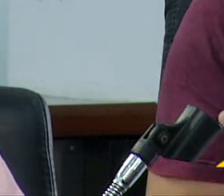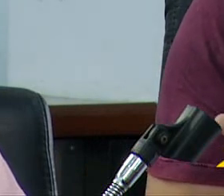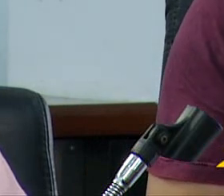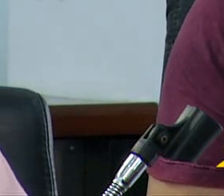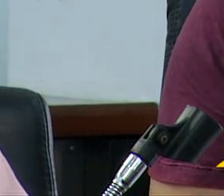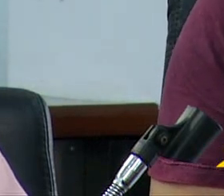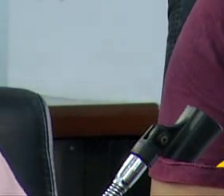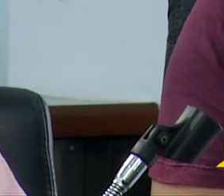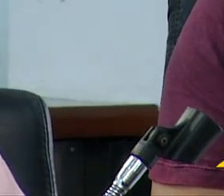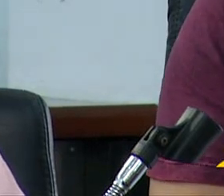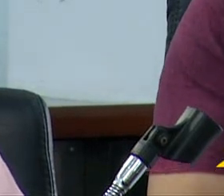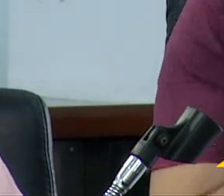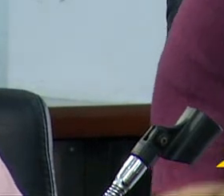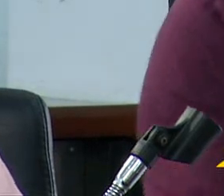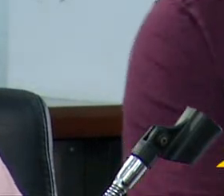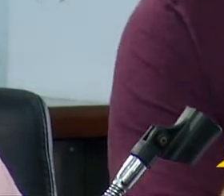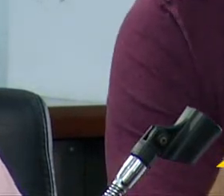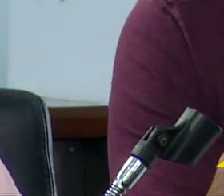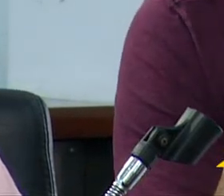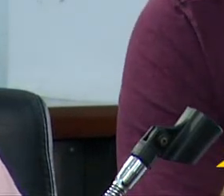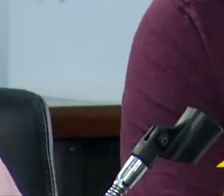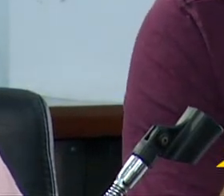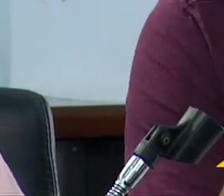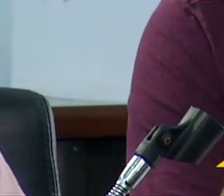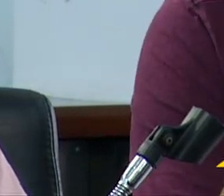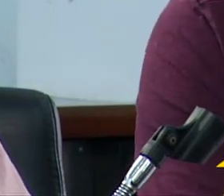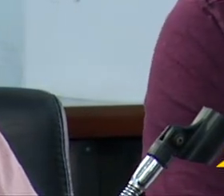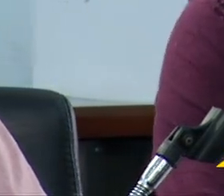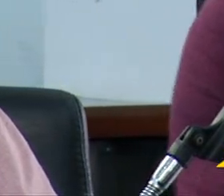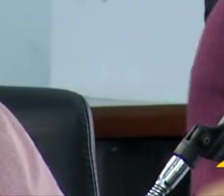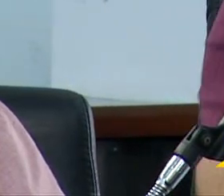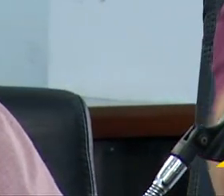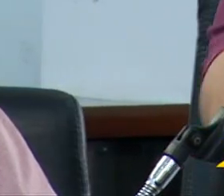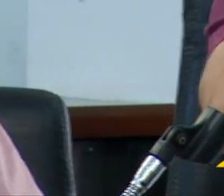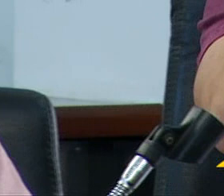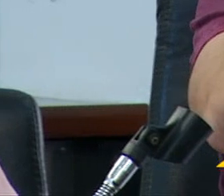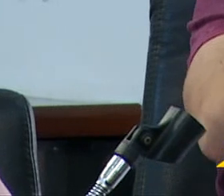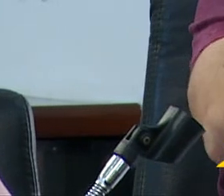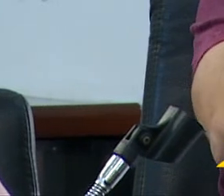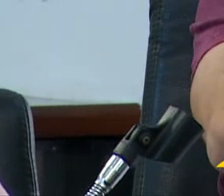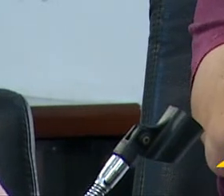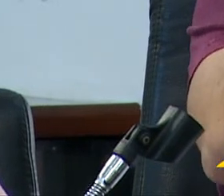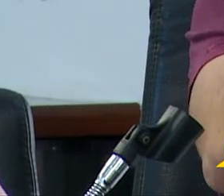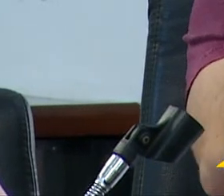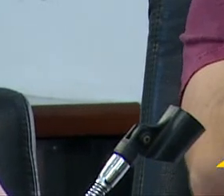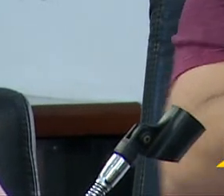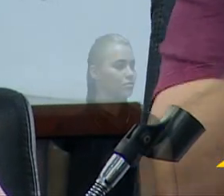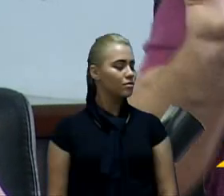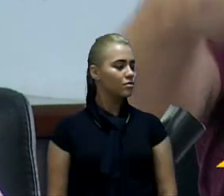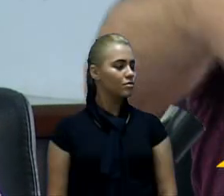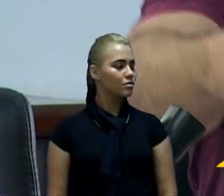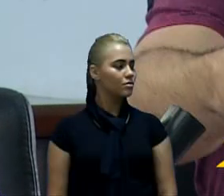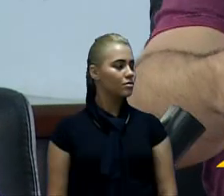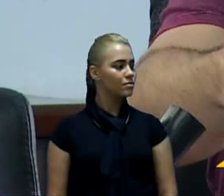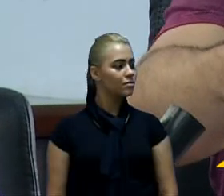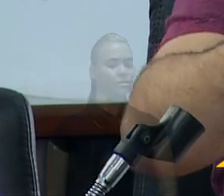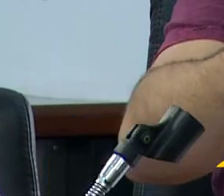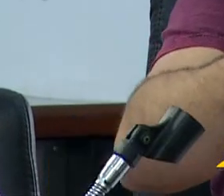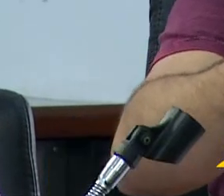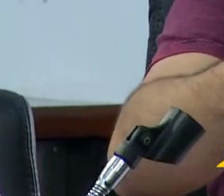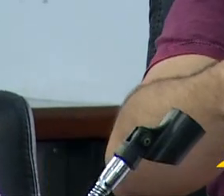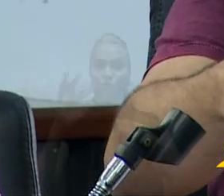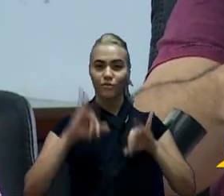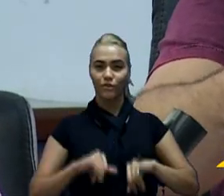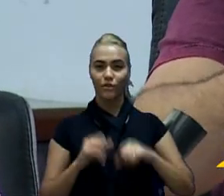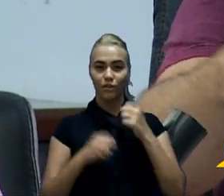emendas impositivas. que, pese vossas excelências não tenham feito nenhum ainda, no final do ano vai acabar